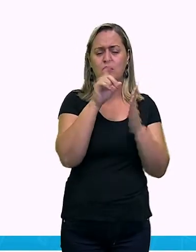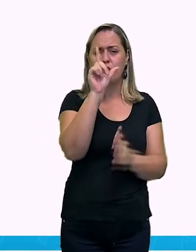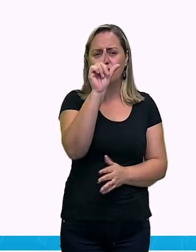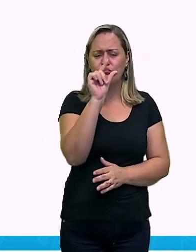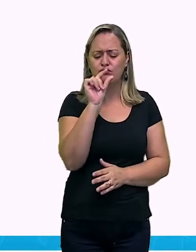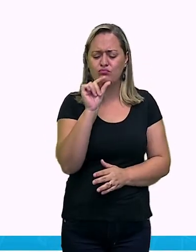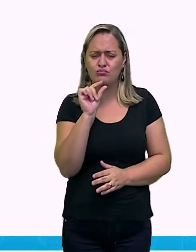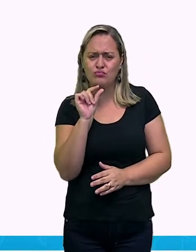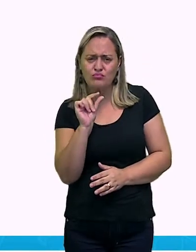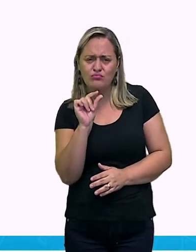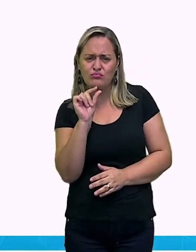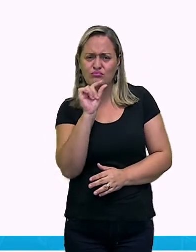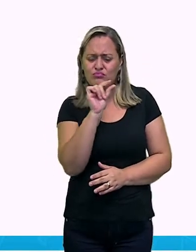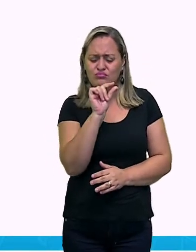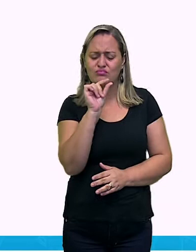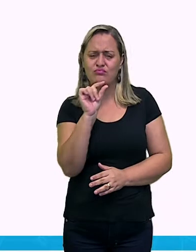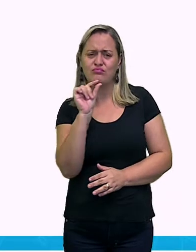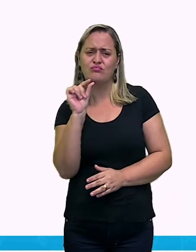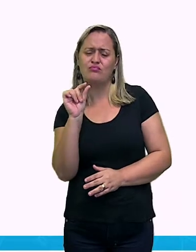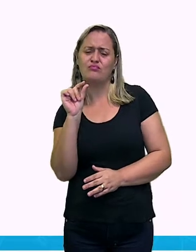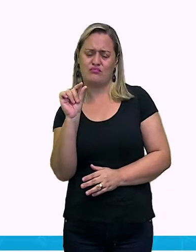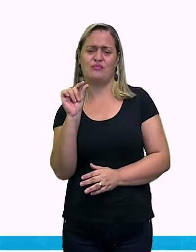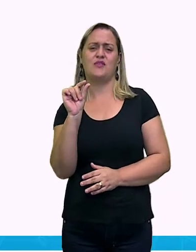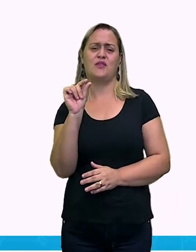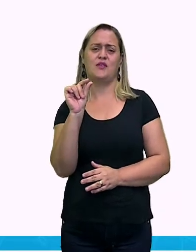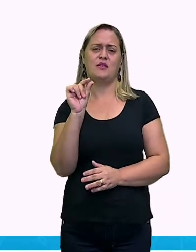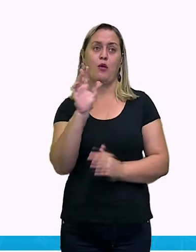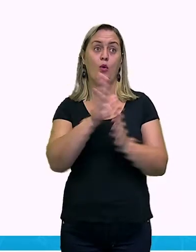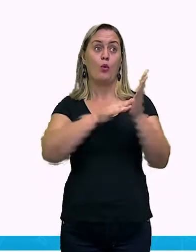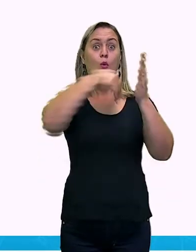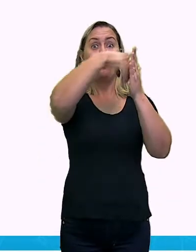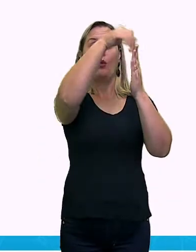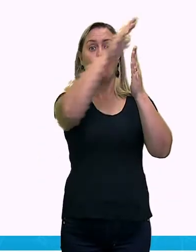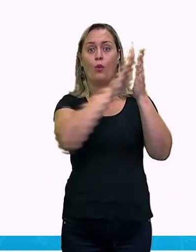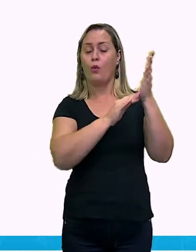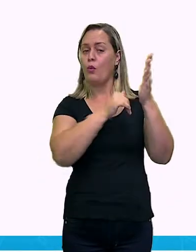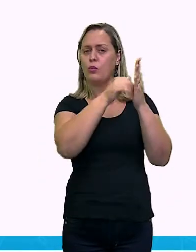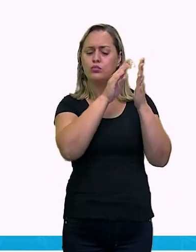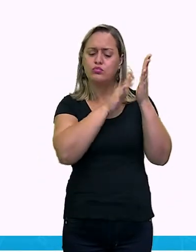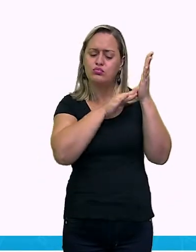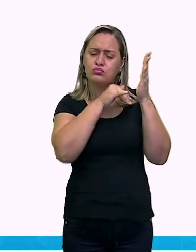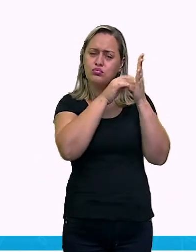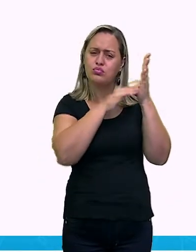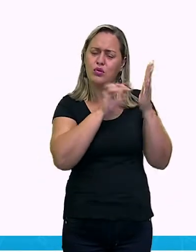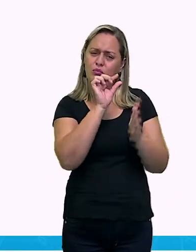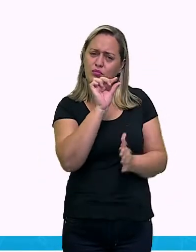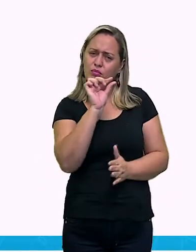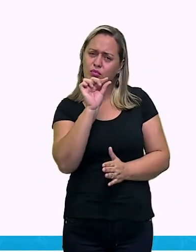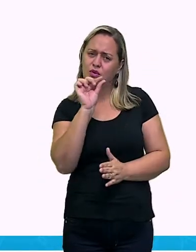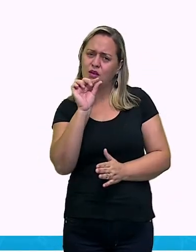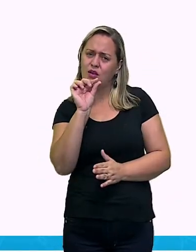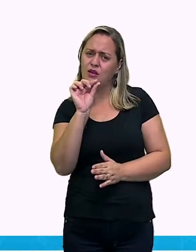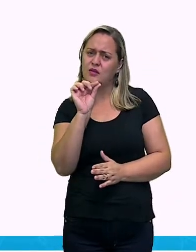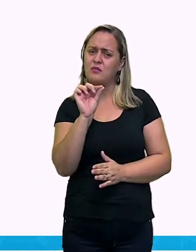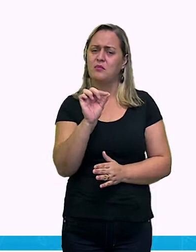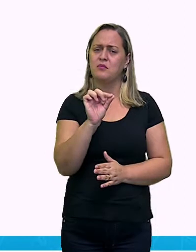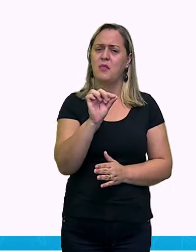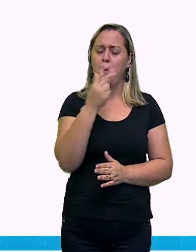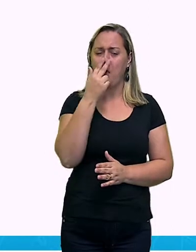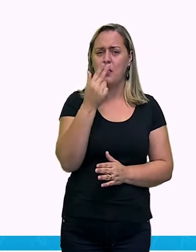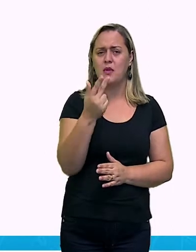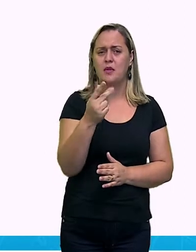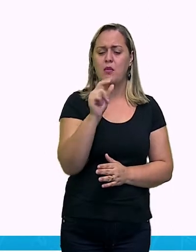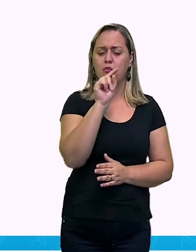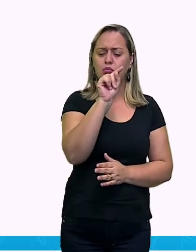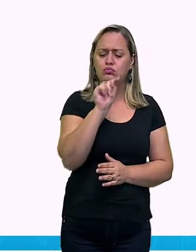O que é diminuta? Pequenininha, pequenas pinceladas, que se transformaram em pontos. Esse movimento também